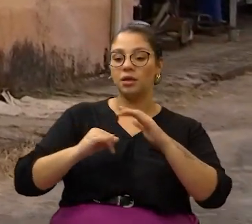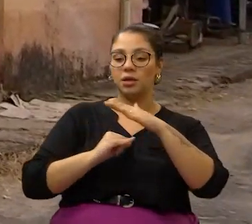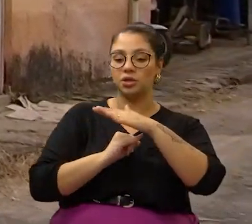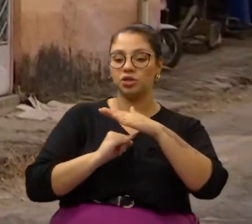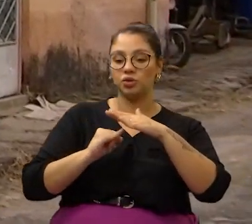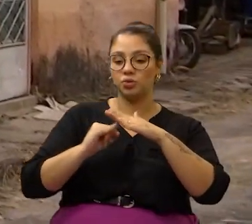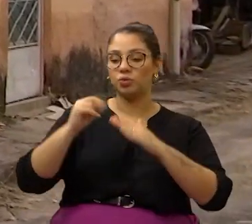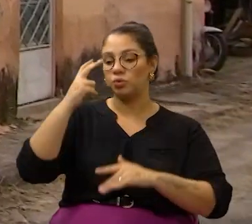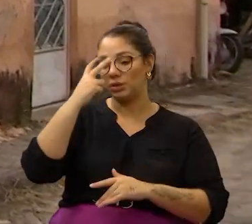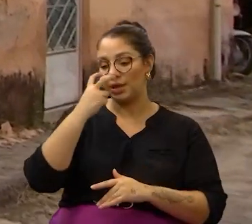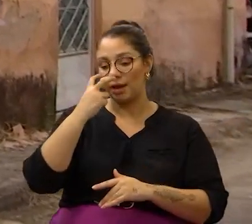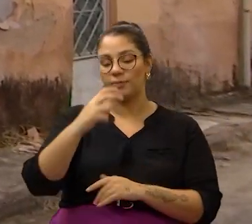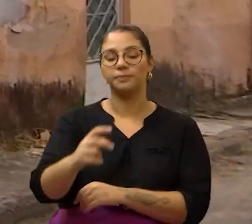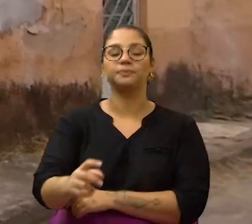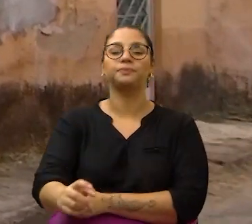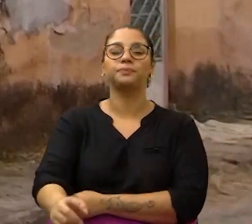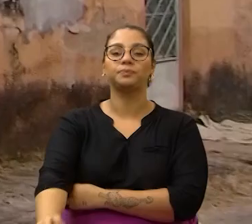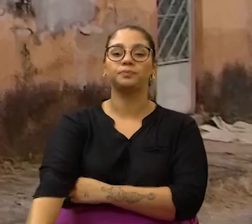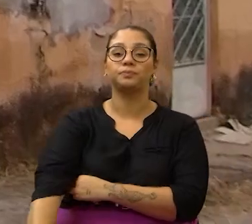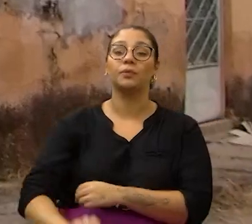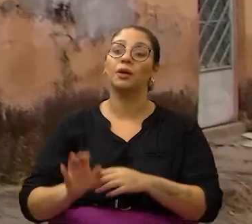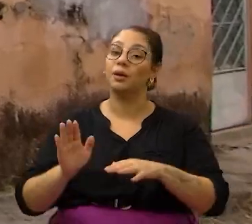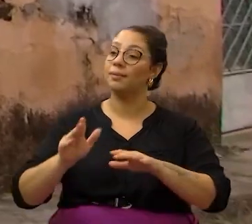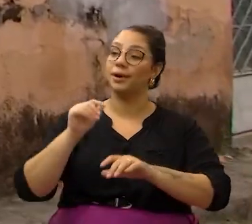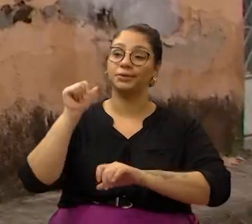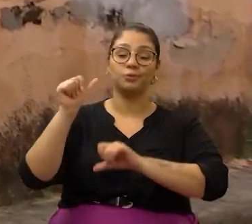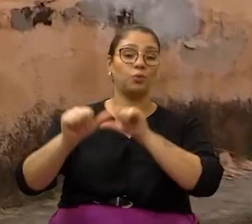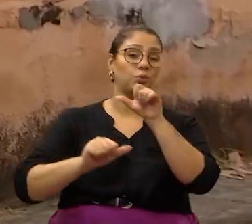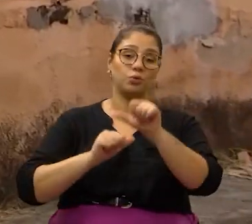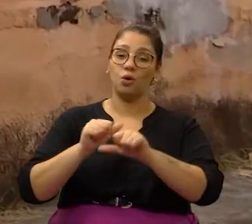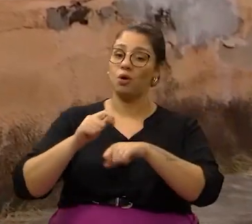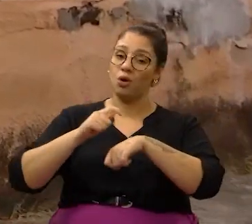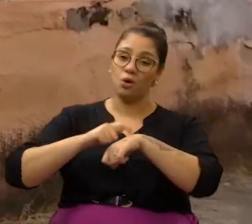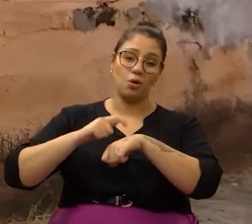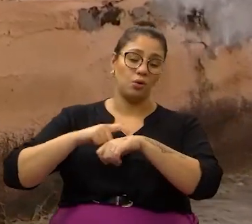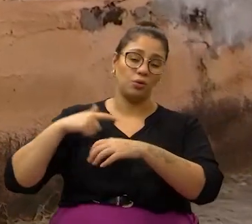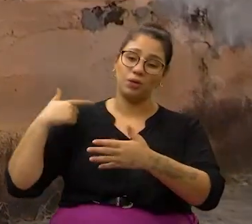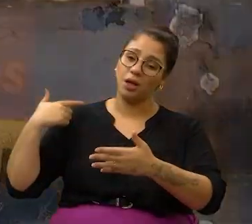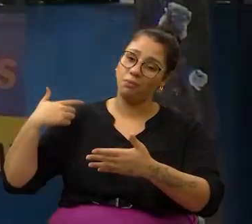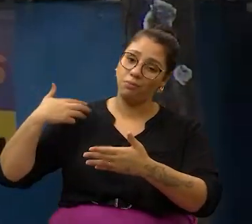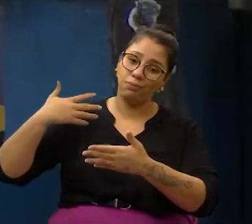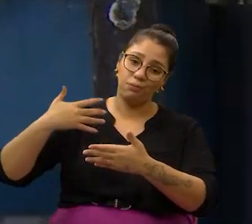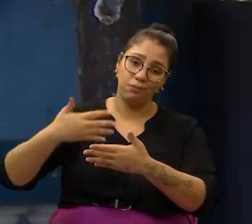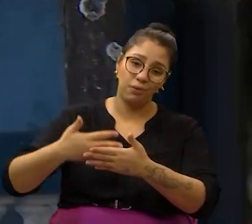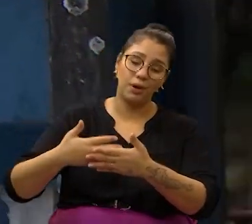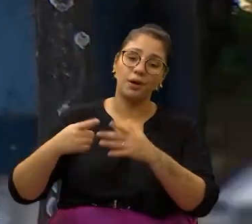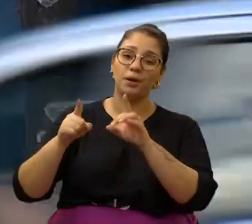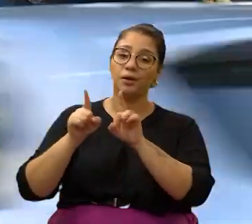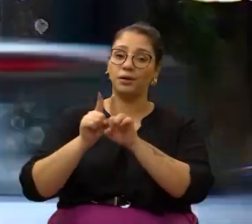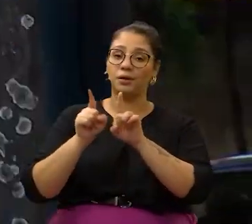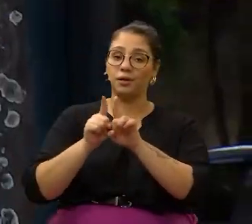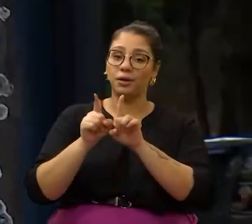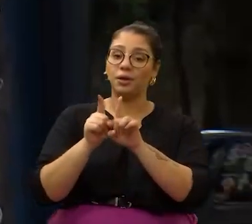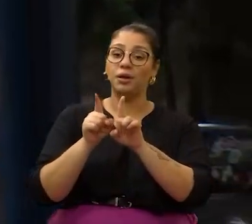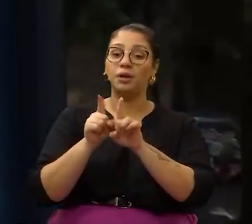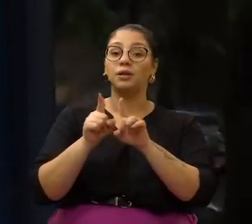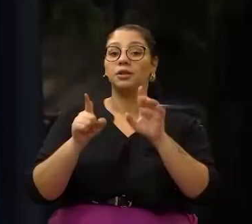Instituto dos Cegos. Mas isso mudou com o tempo e principalmente através da lei do